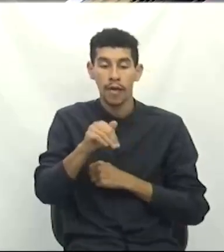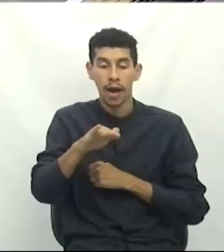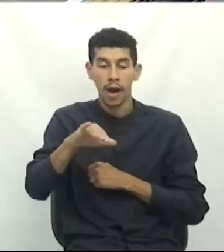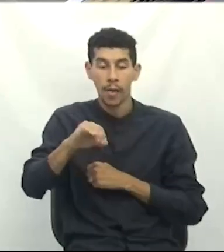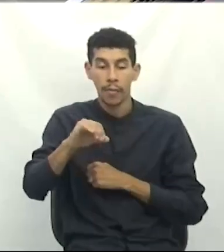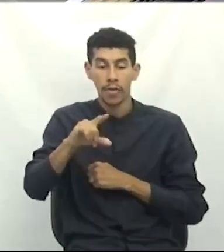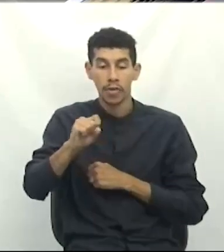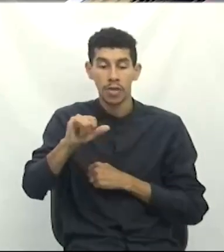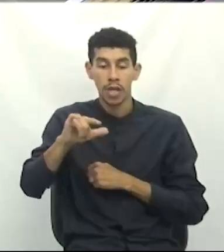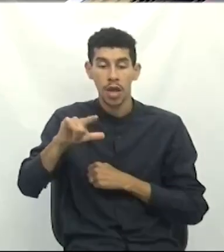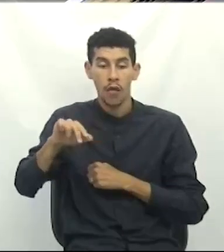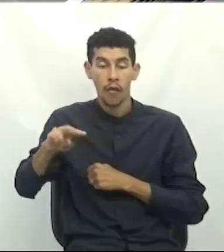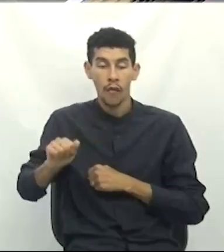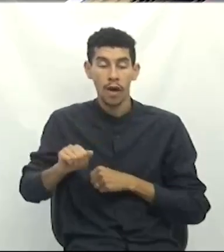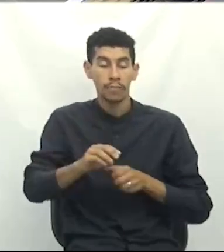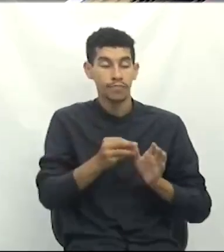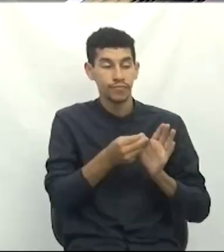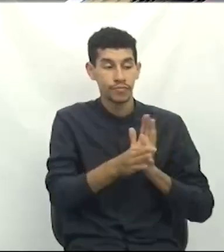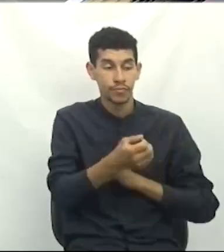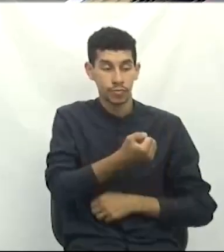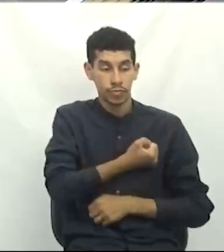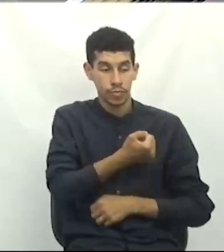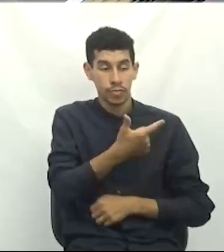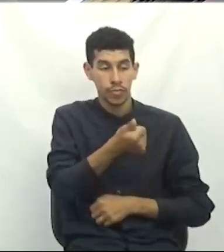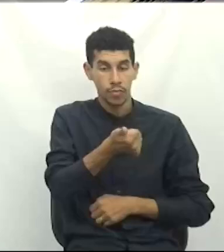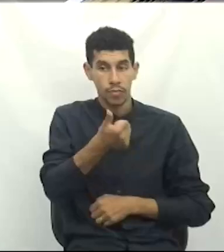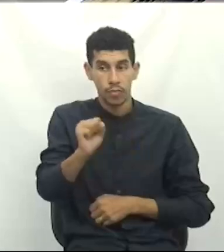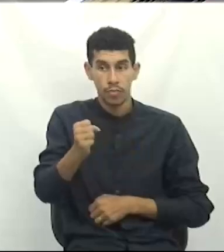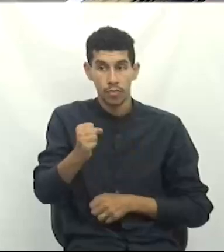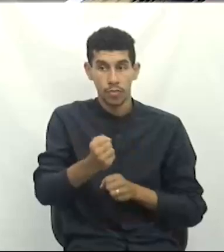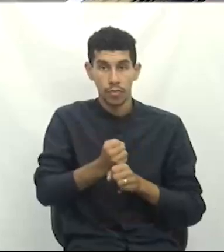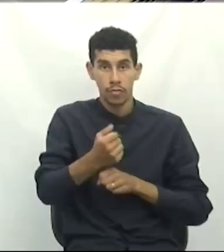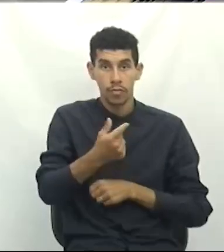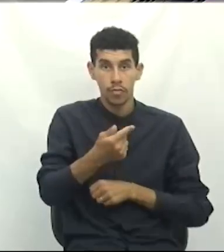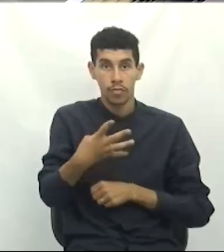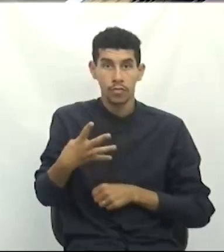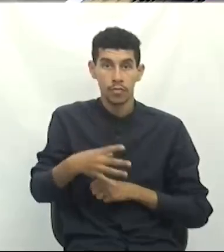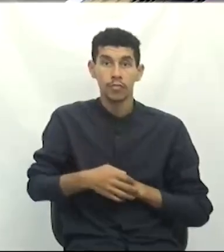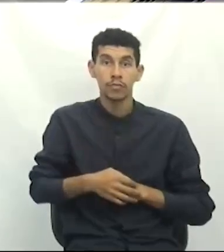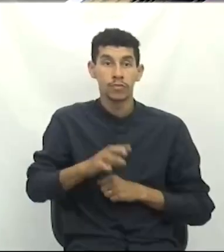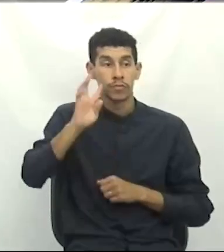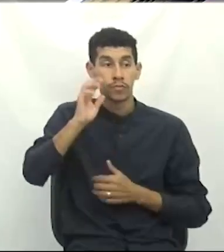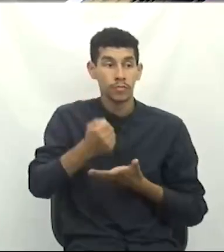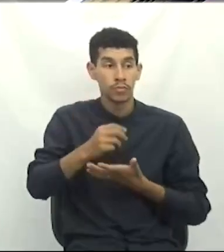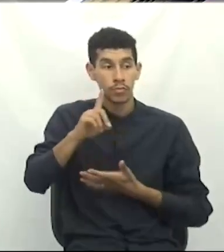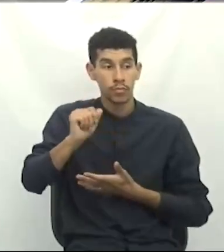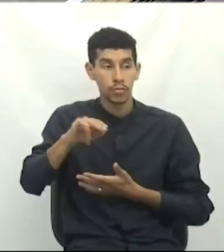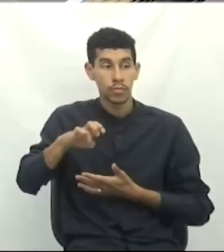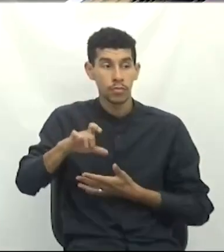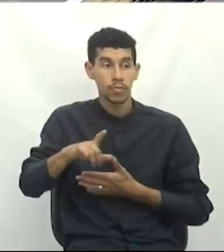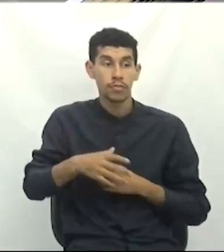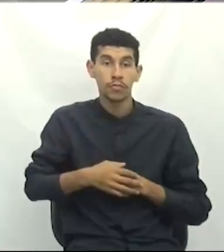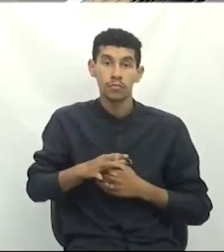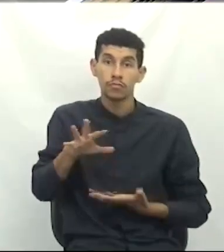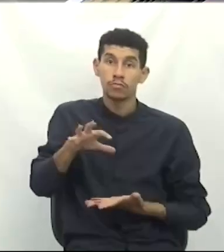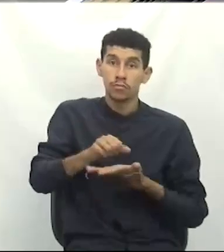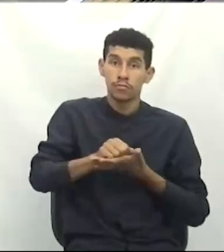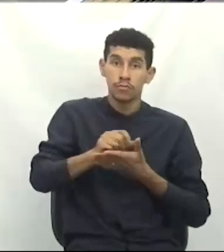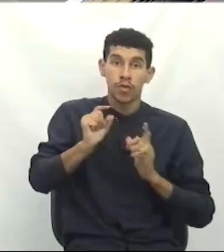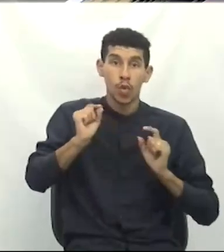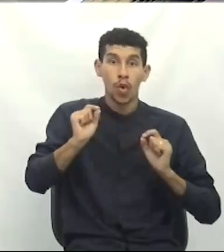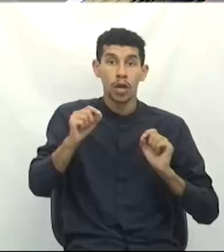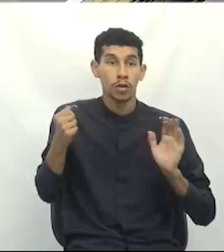Indicação número 218, de 2024. Autor, vereador Daniel Frederico Antunes. Implantação de